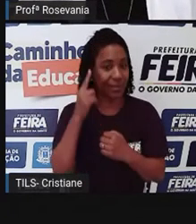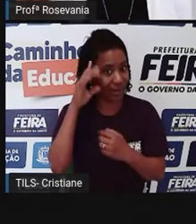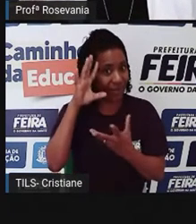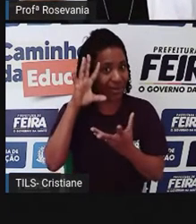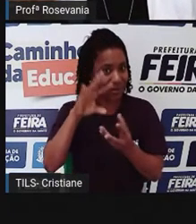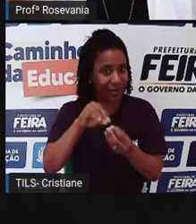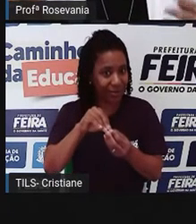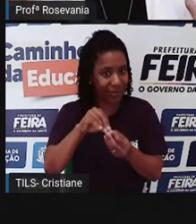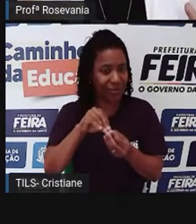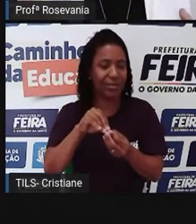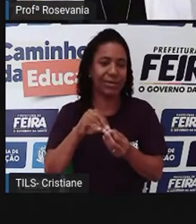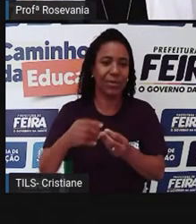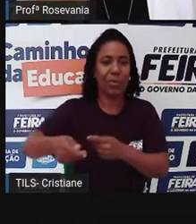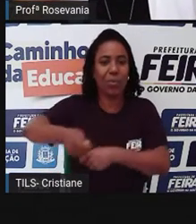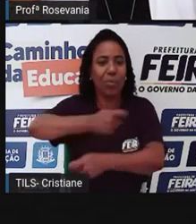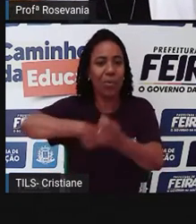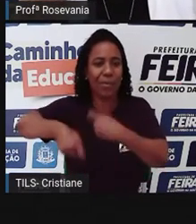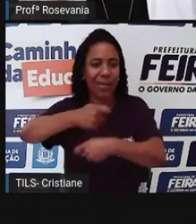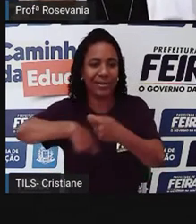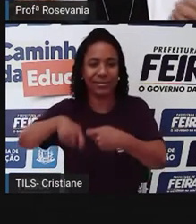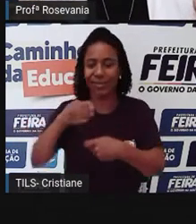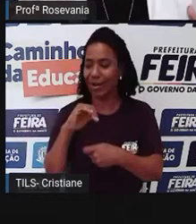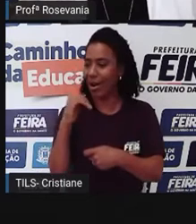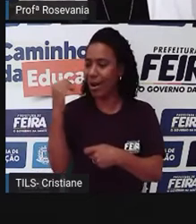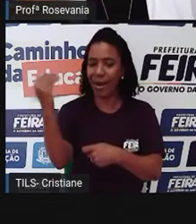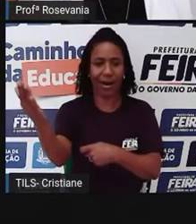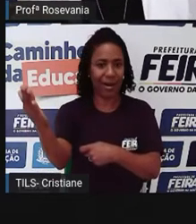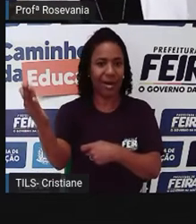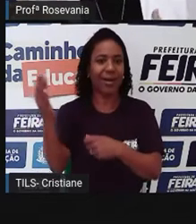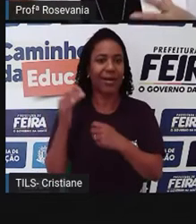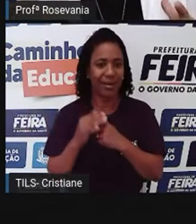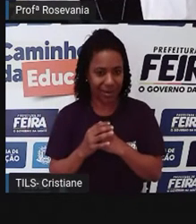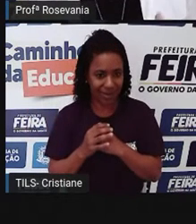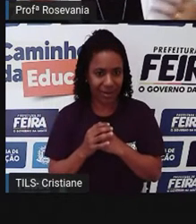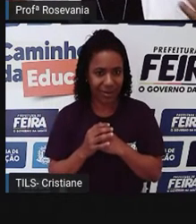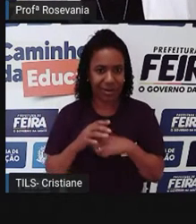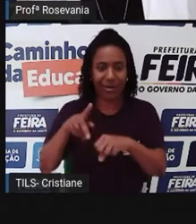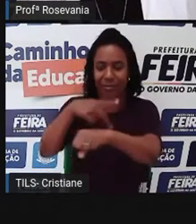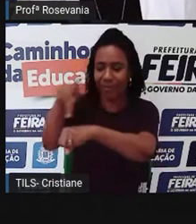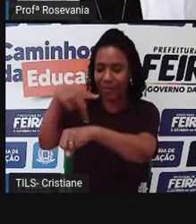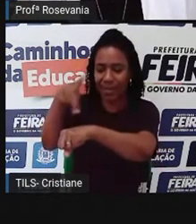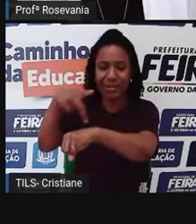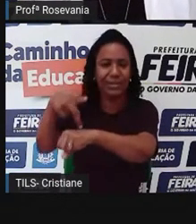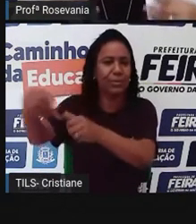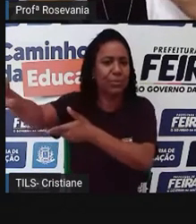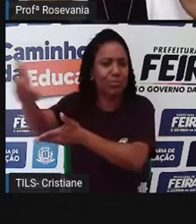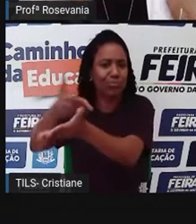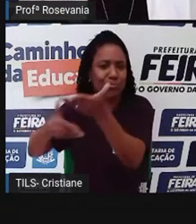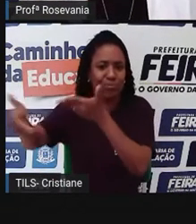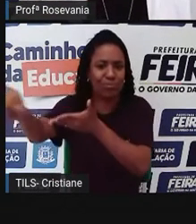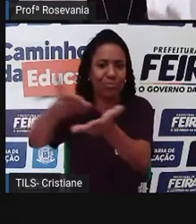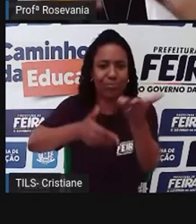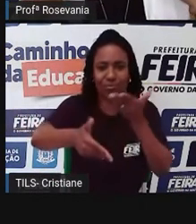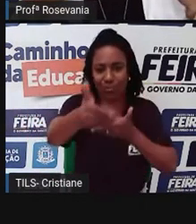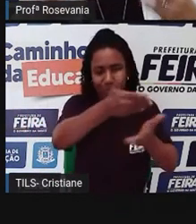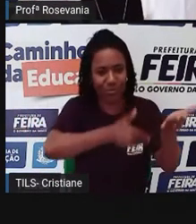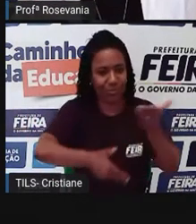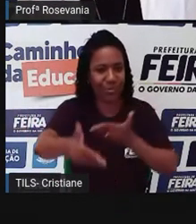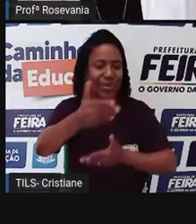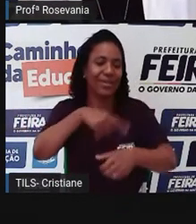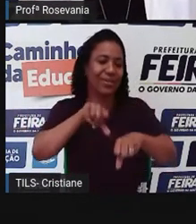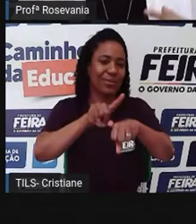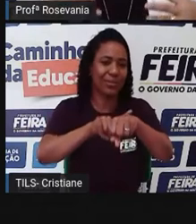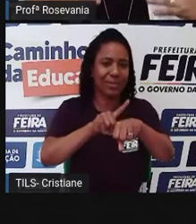isso, né? Então o comércio exterior, você, pelo fato dele estar comercializando também com vários países, tem que ter um tempo, tem que ter um